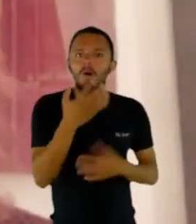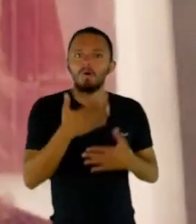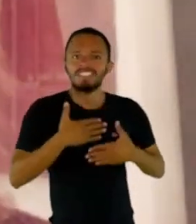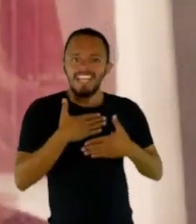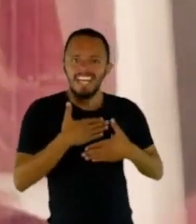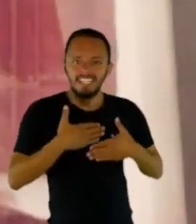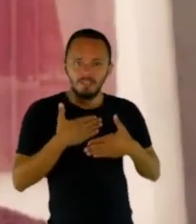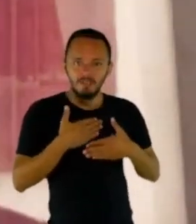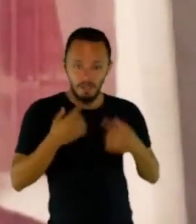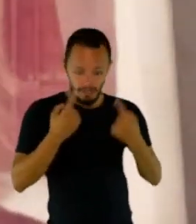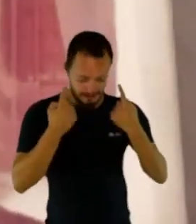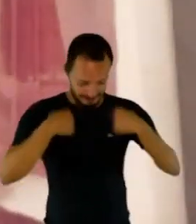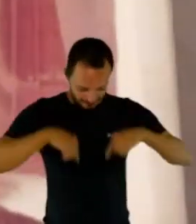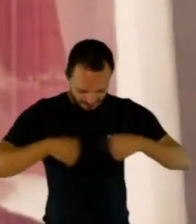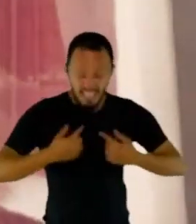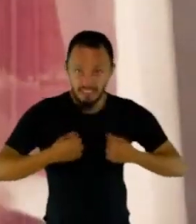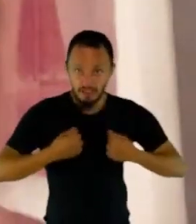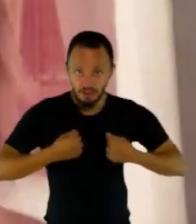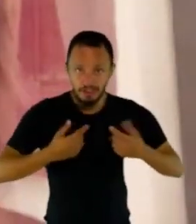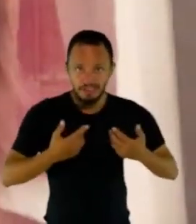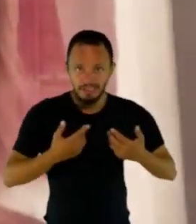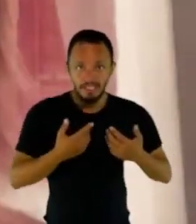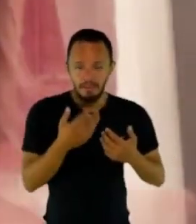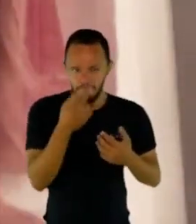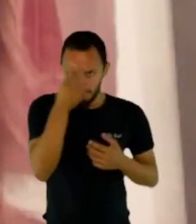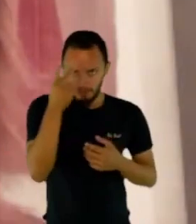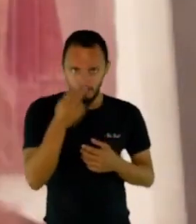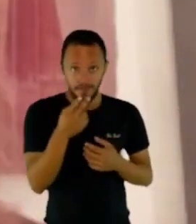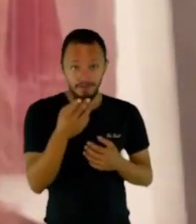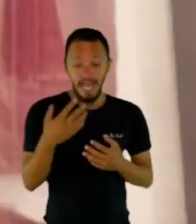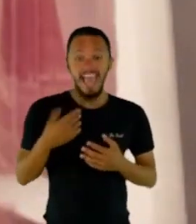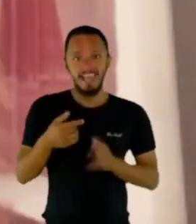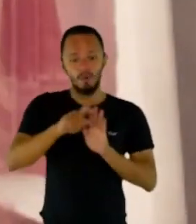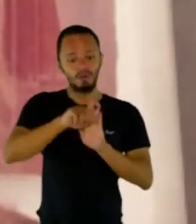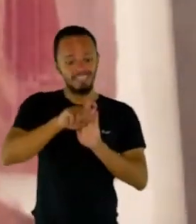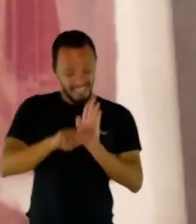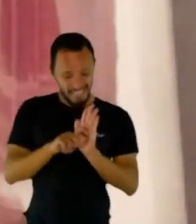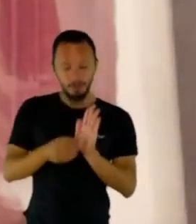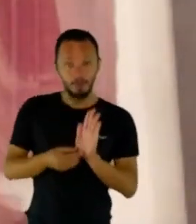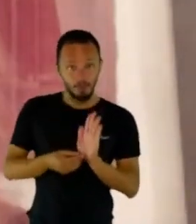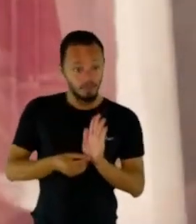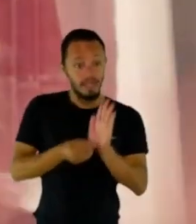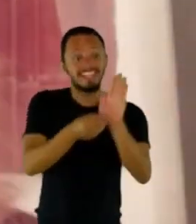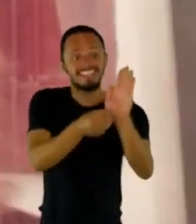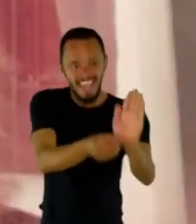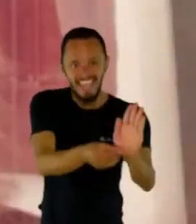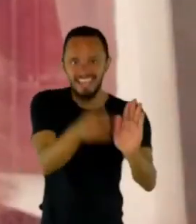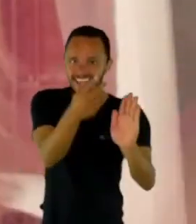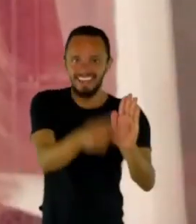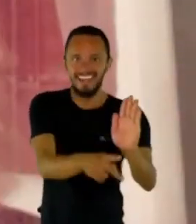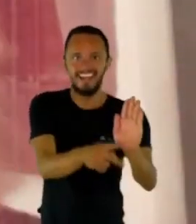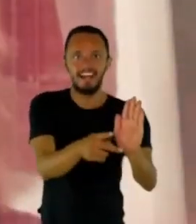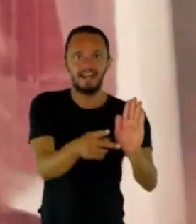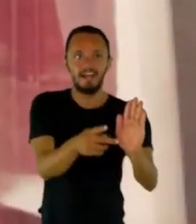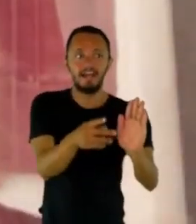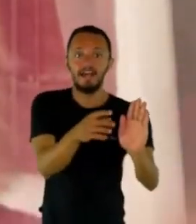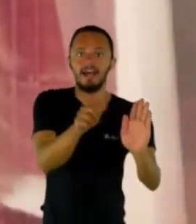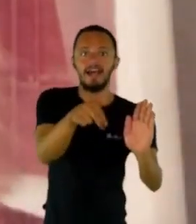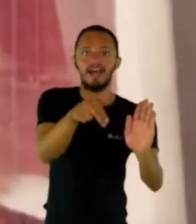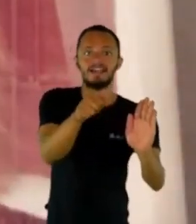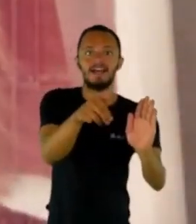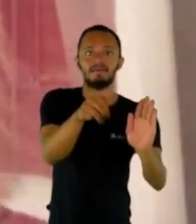publicou na íntegra, coluna dela. Eu falei, gente, por que eu não escrevo sobre isso, né? Fui escrevendo para a Ana, ela